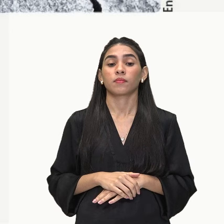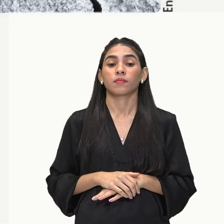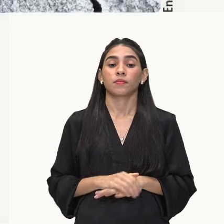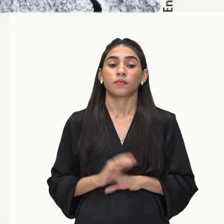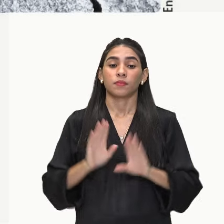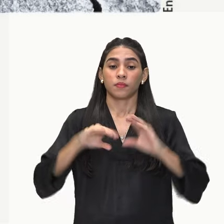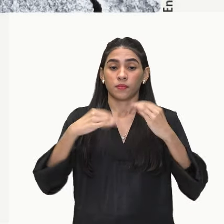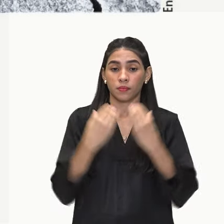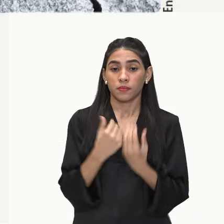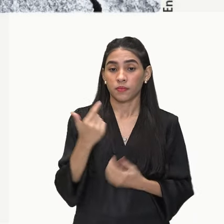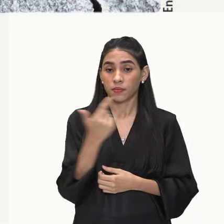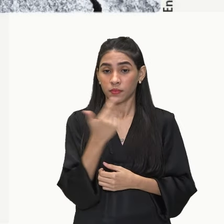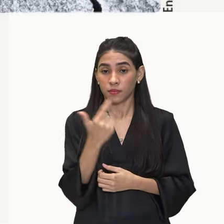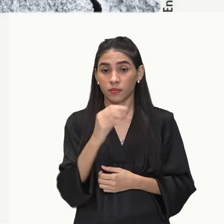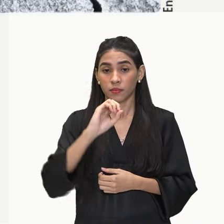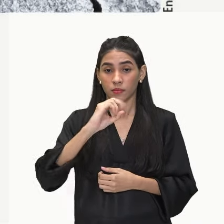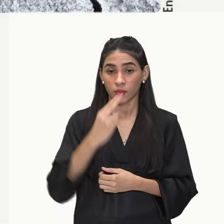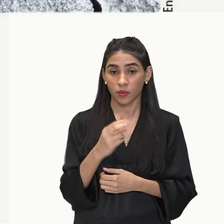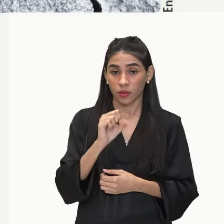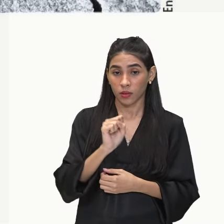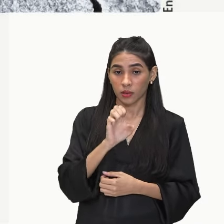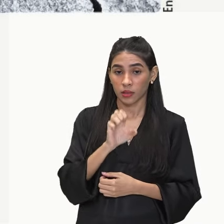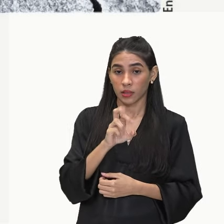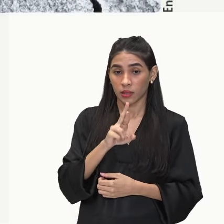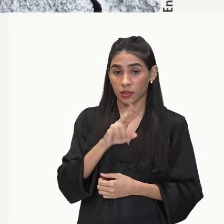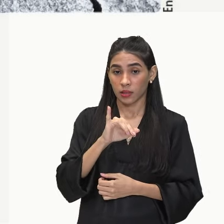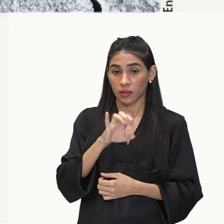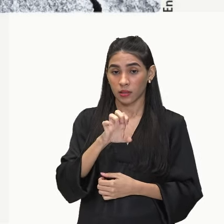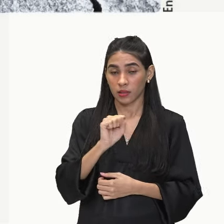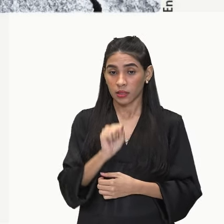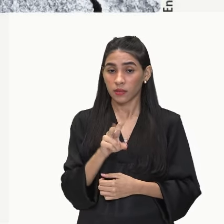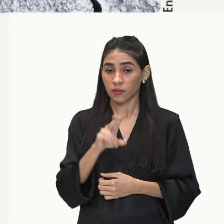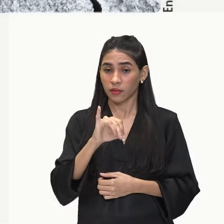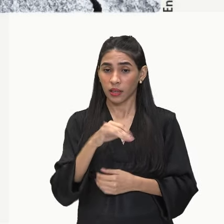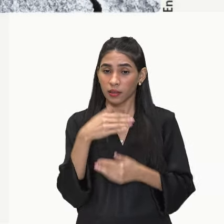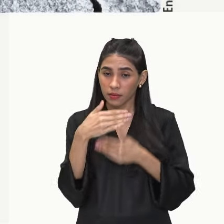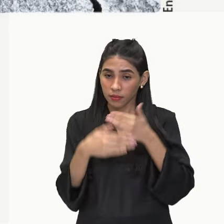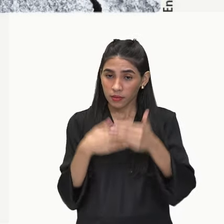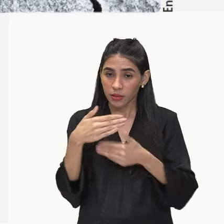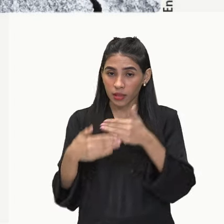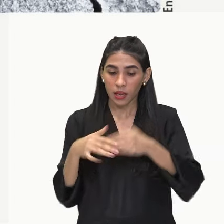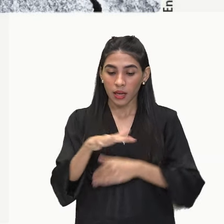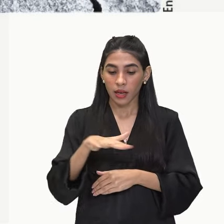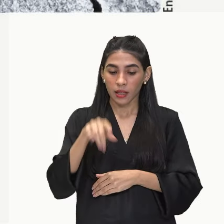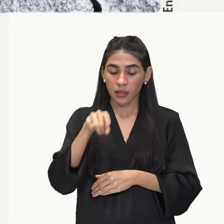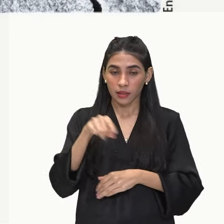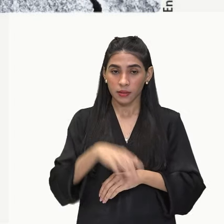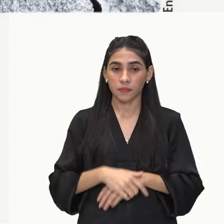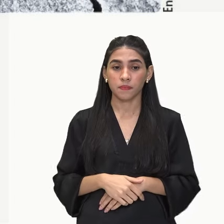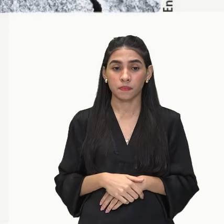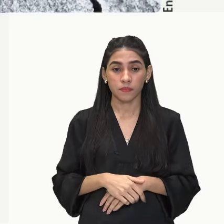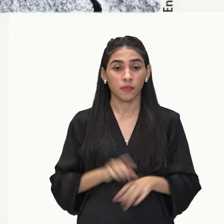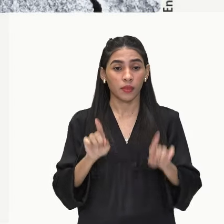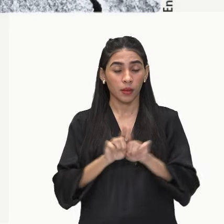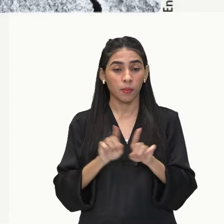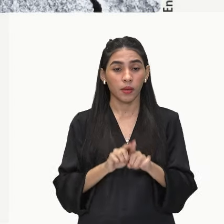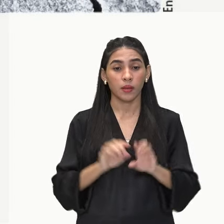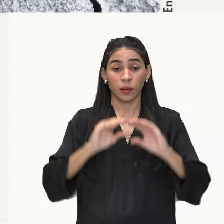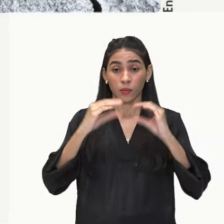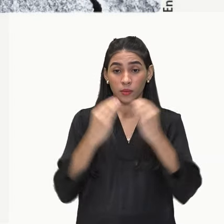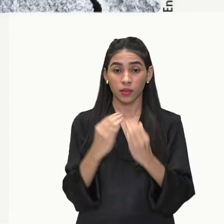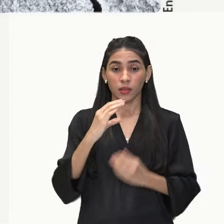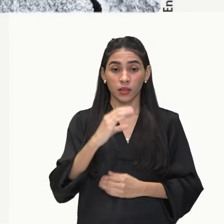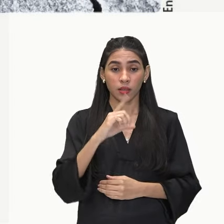Depois, comunidades secundárias ou sérias, que vão se desenvolvendo também naquela determinada área. E, por fim, a